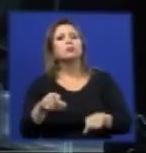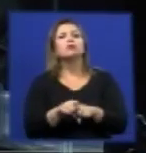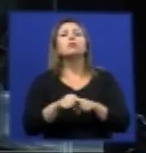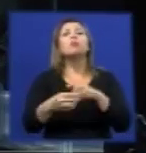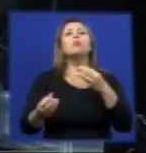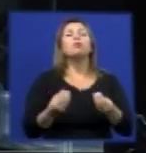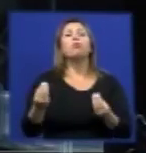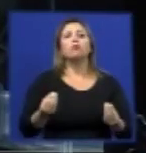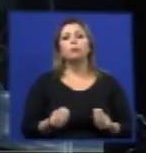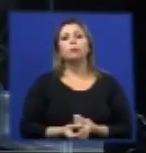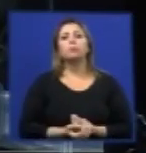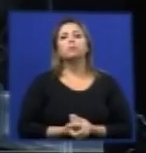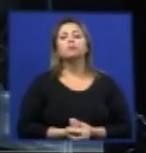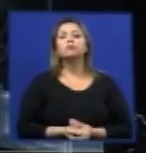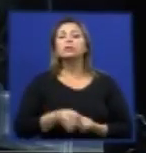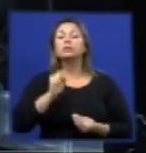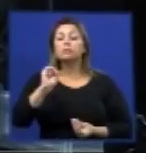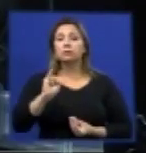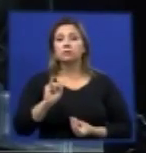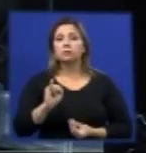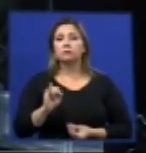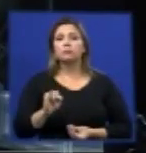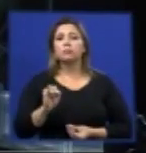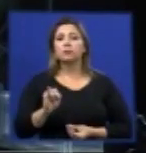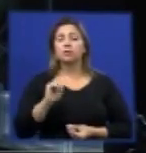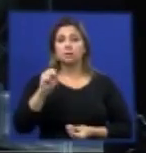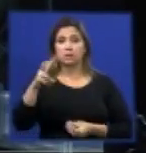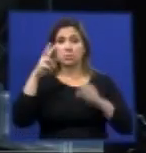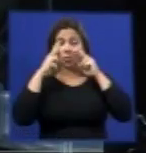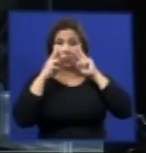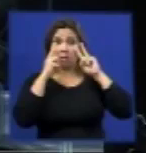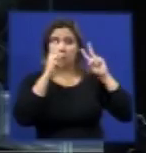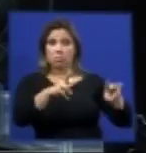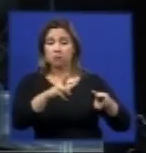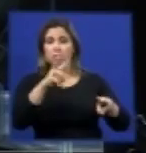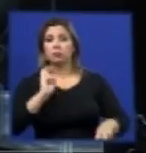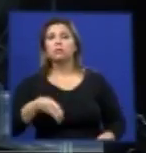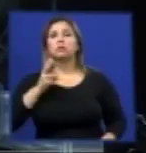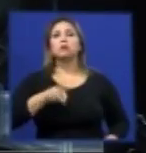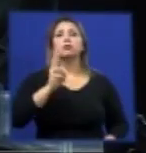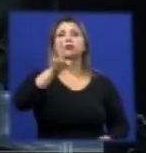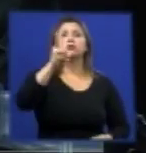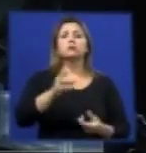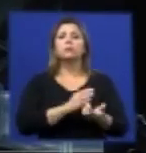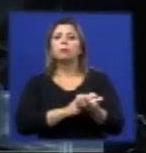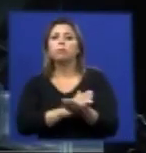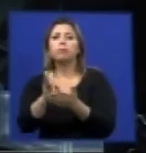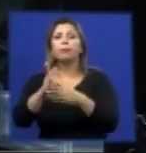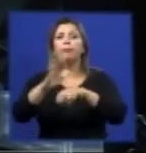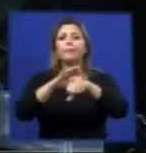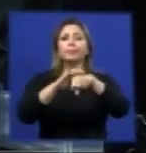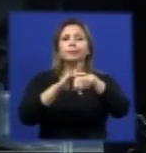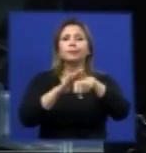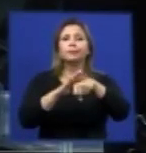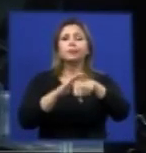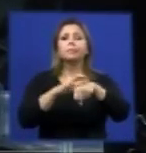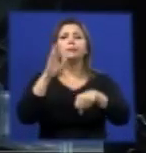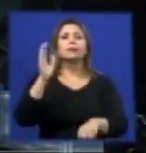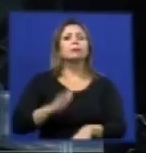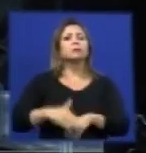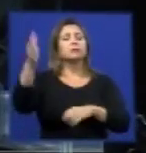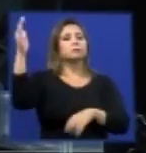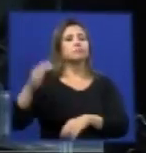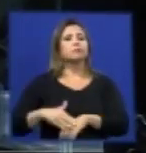marcar o seguinte se os senhores prestarem atenção sempre após a introdução do vidro há um aumento nesse